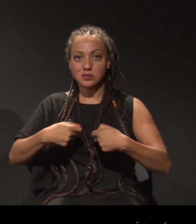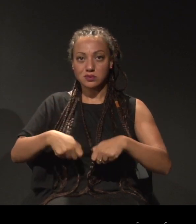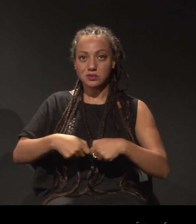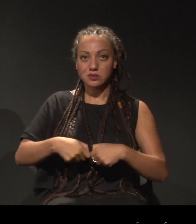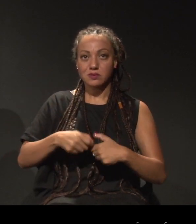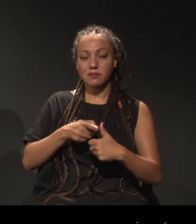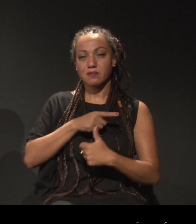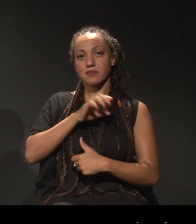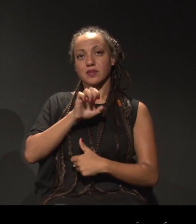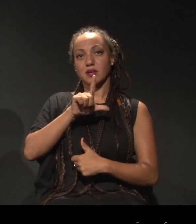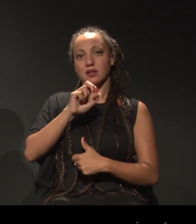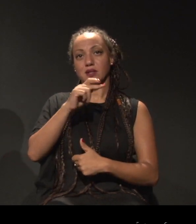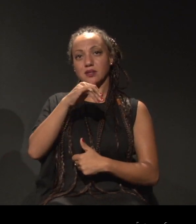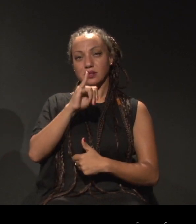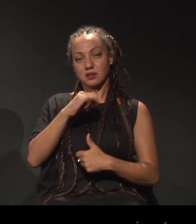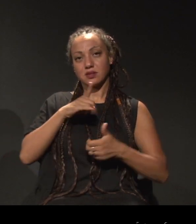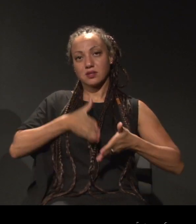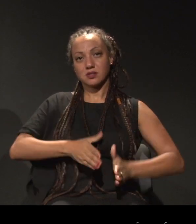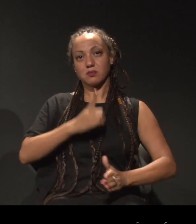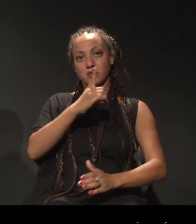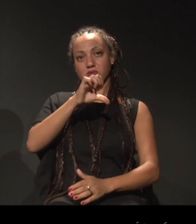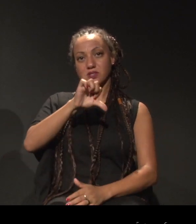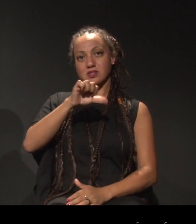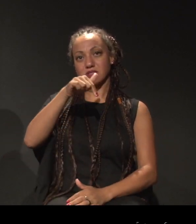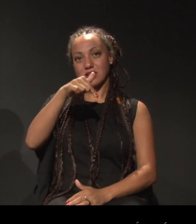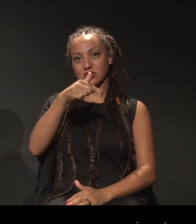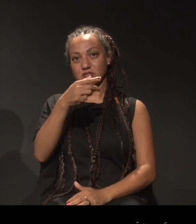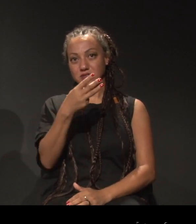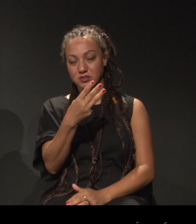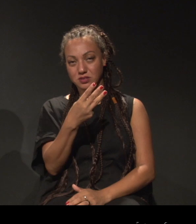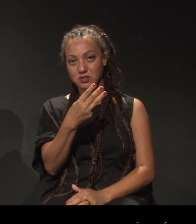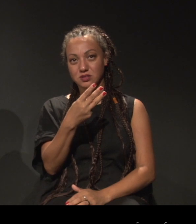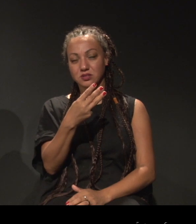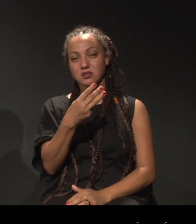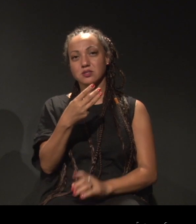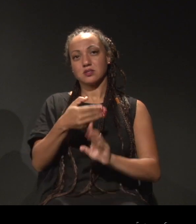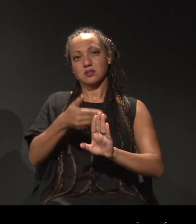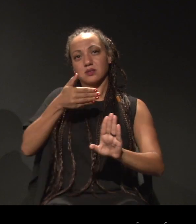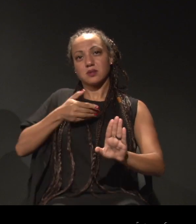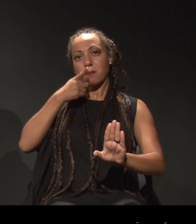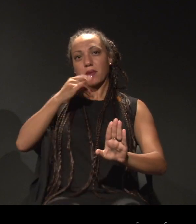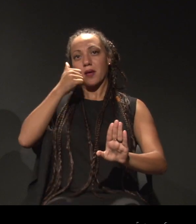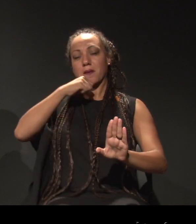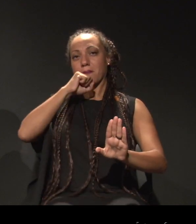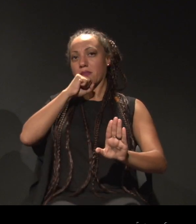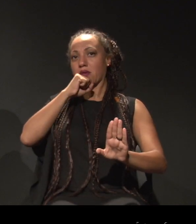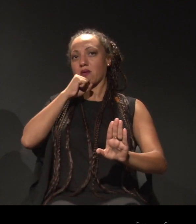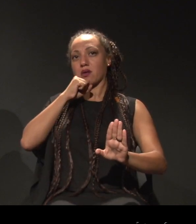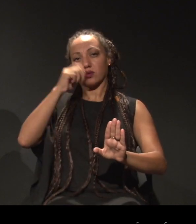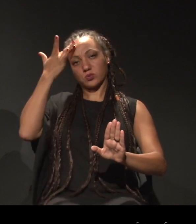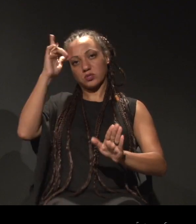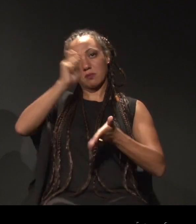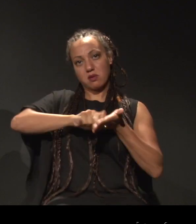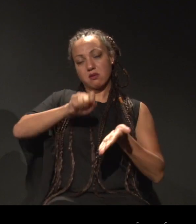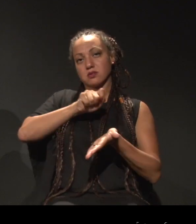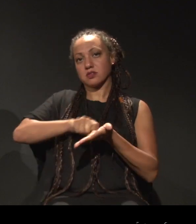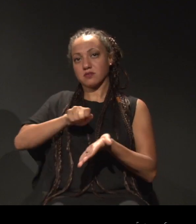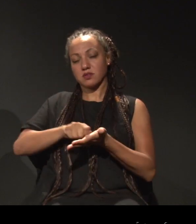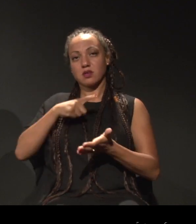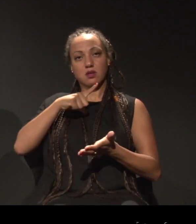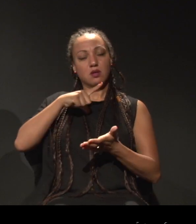Eleni, nascida em 1973, filha de pais analfabetos, mestiça,